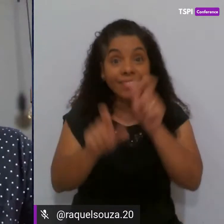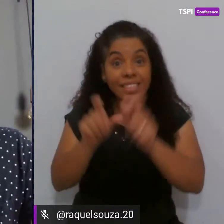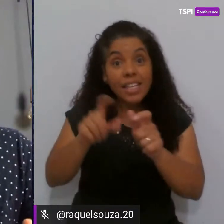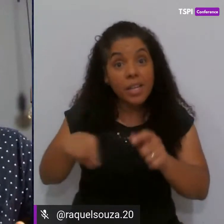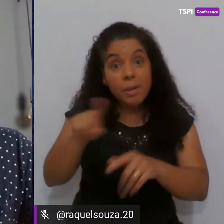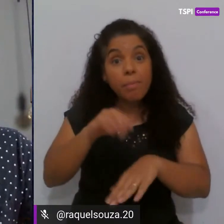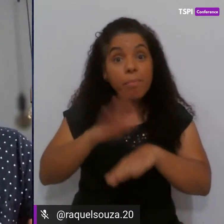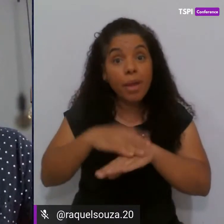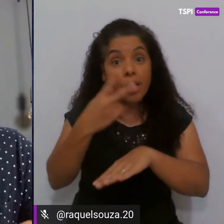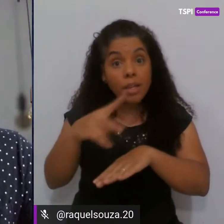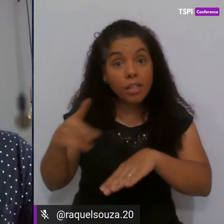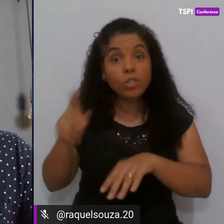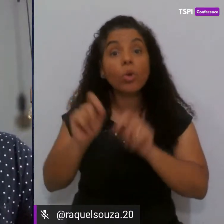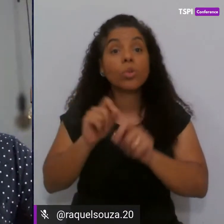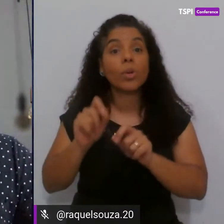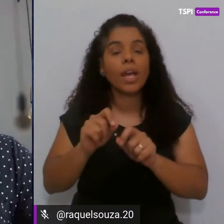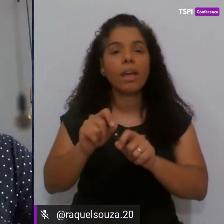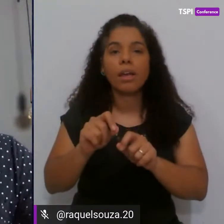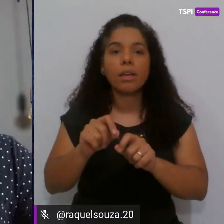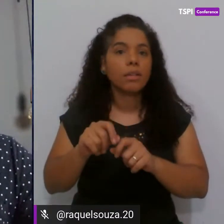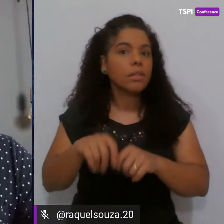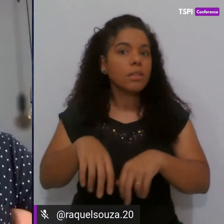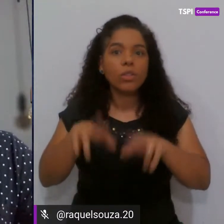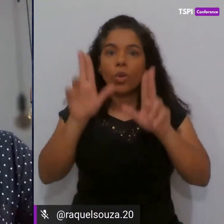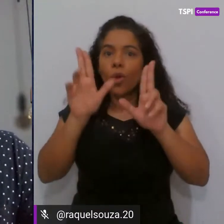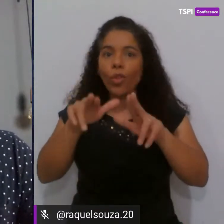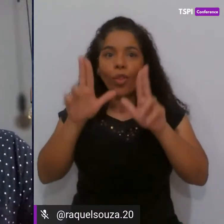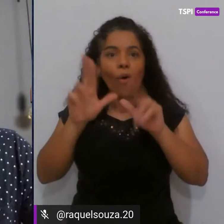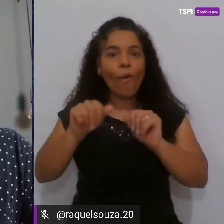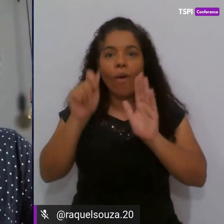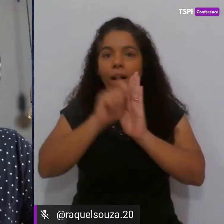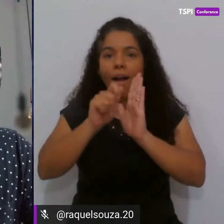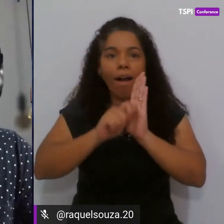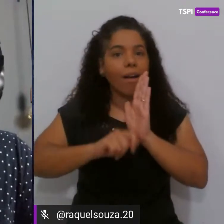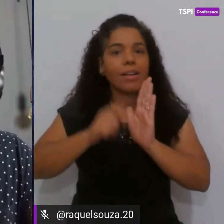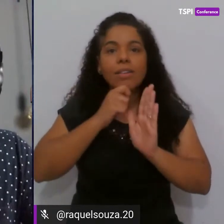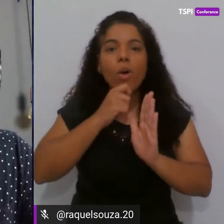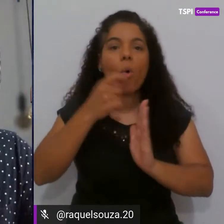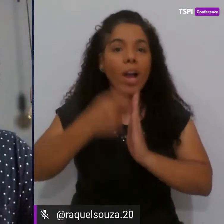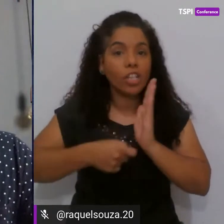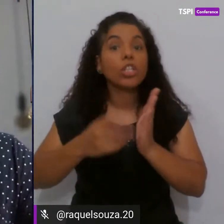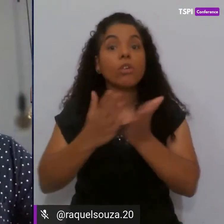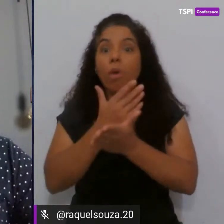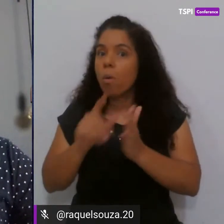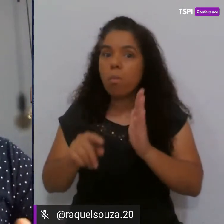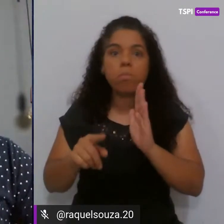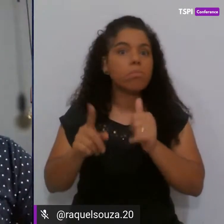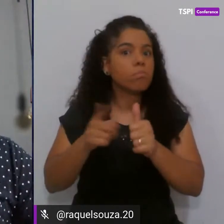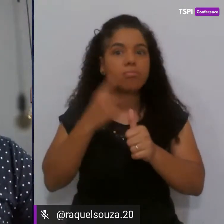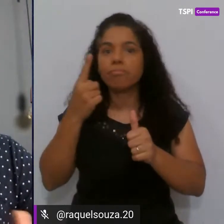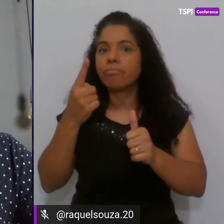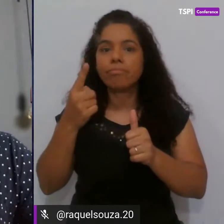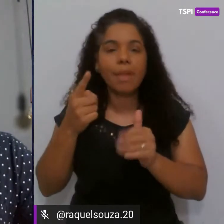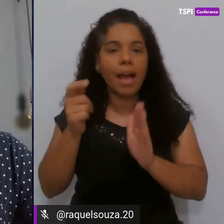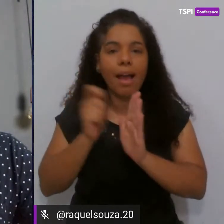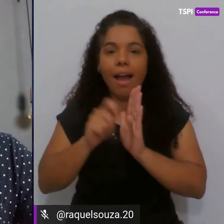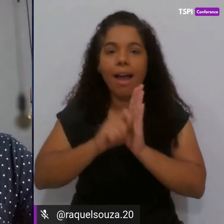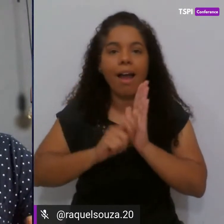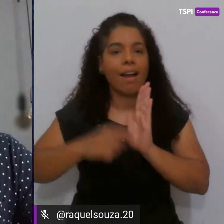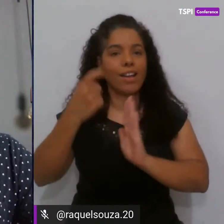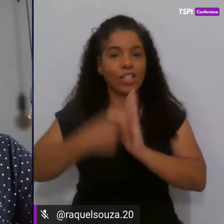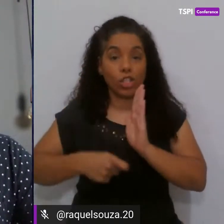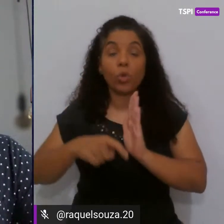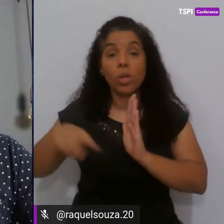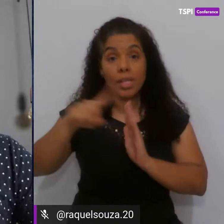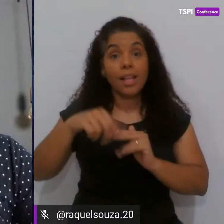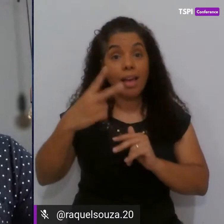que elas, muitas vezes, nunca tinham escrito um artigo. Foi o primeiro artigo delas. E muitas delas também